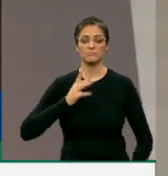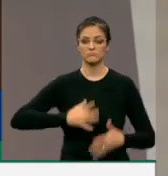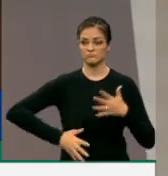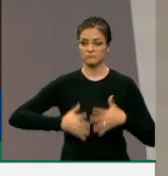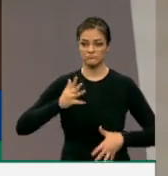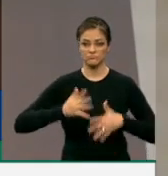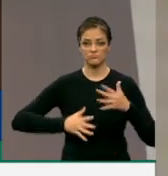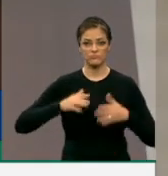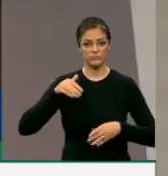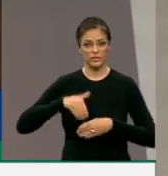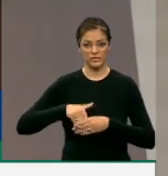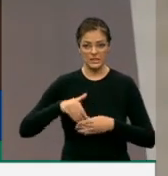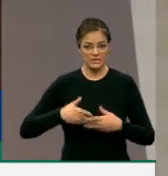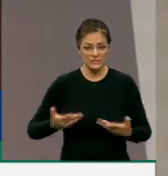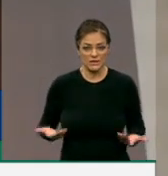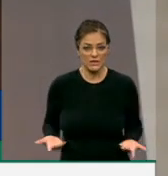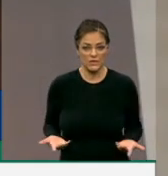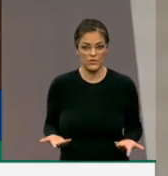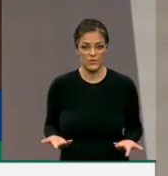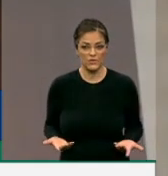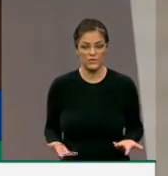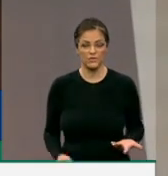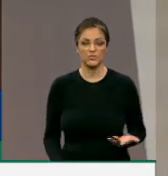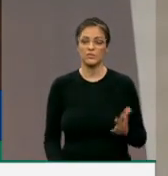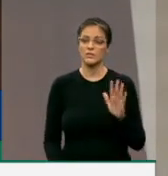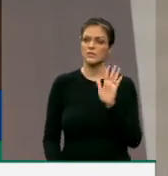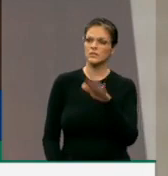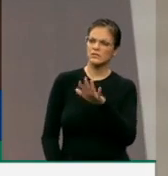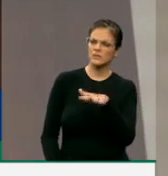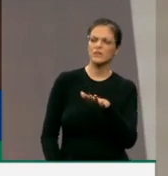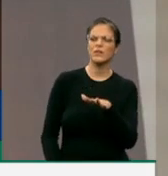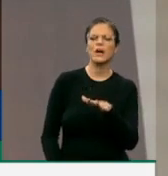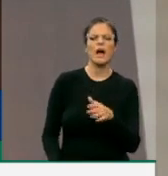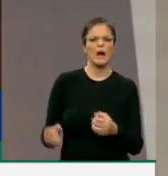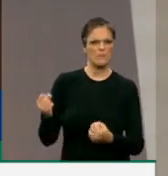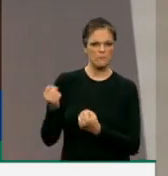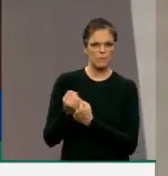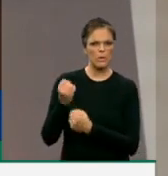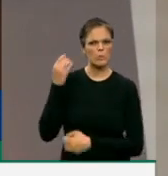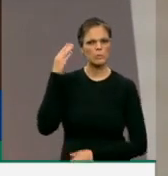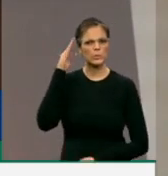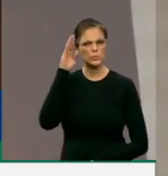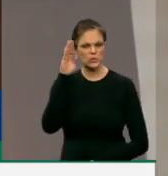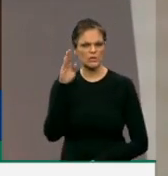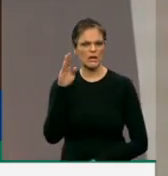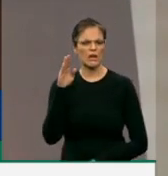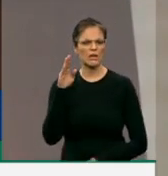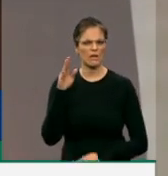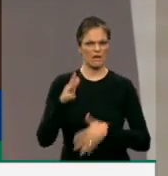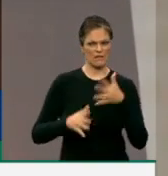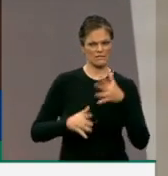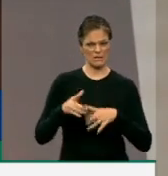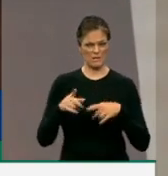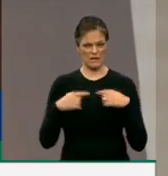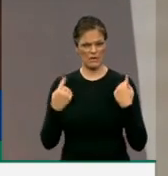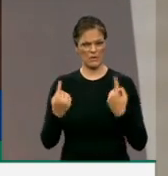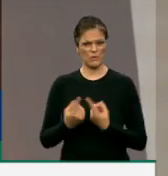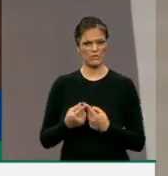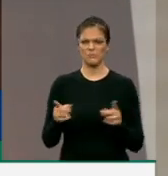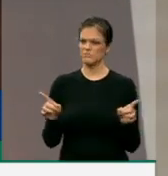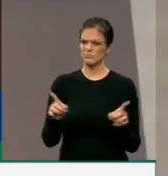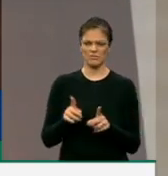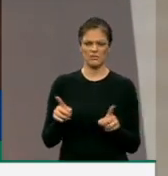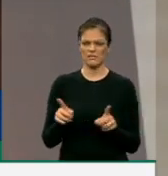deputada Soraya, os deputados do Centrão, os deputados de base do apoio ao Bolsonaro, eles não estão obstruindo uma sessão. Eles estão obstruindo o